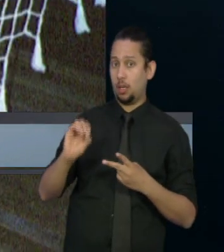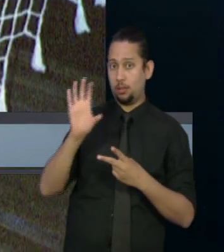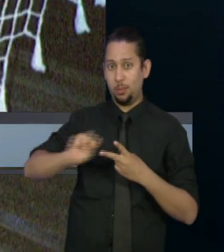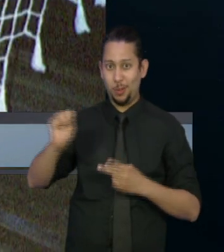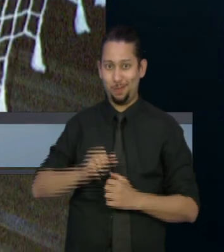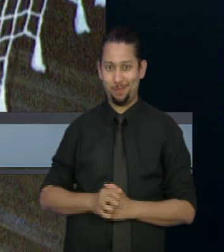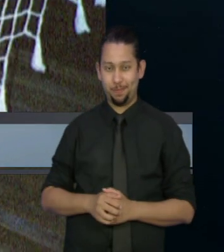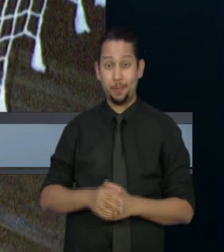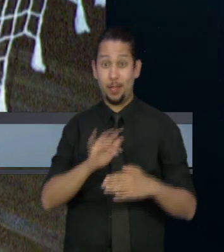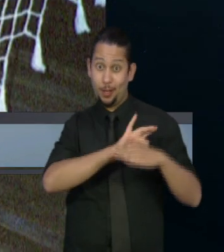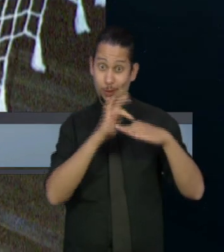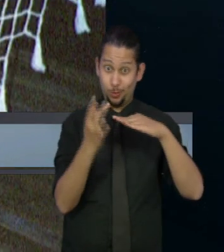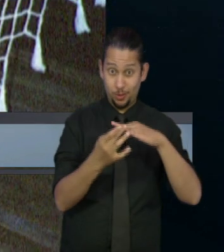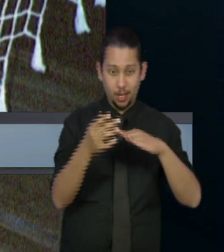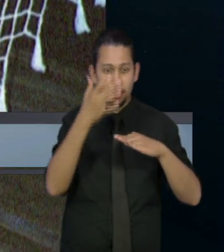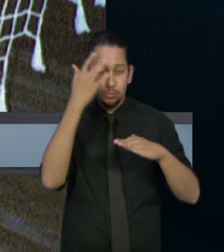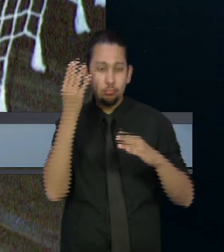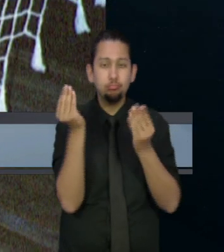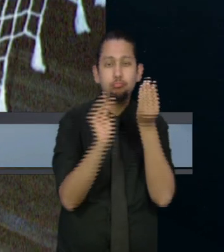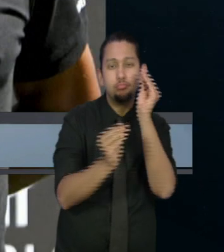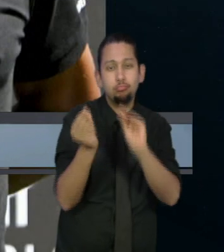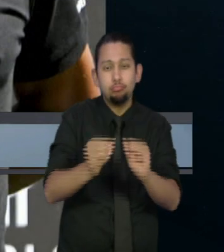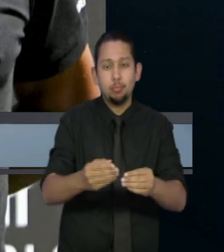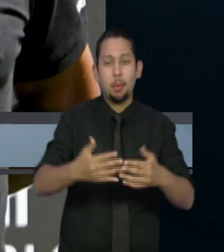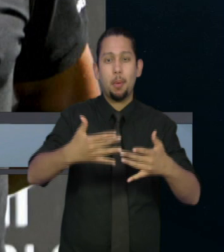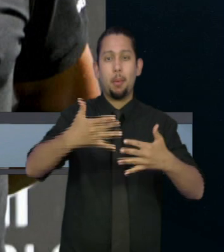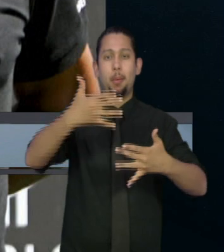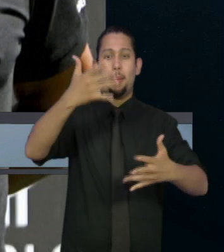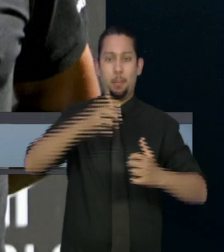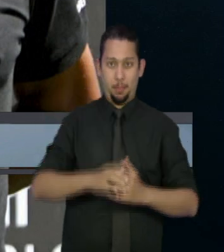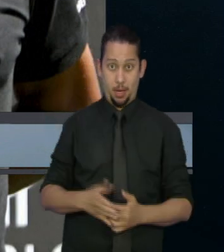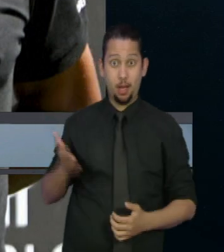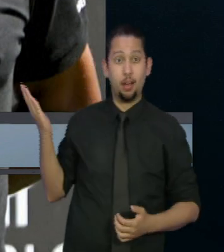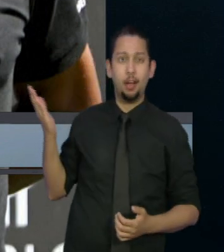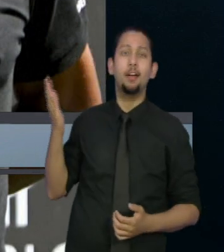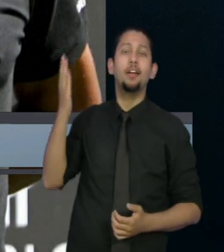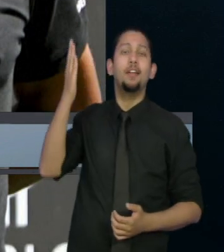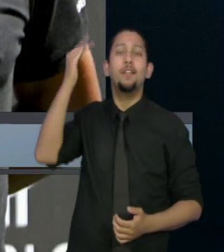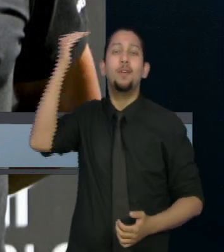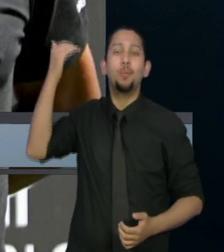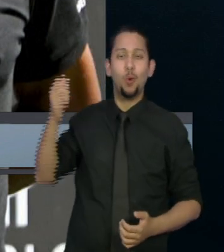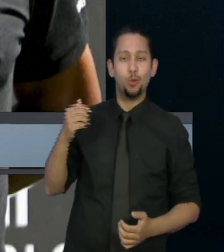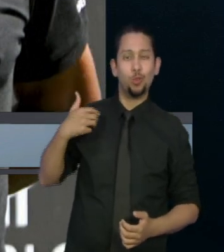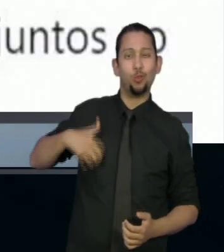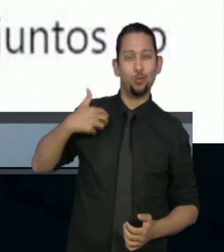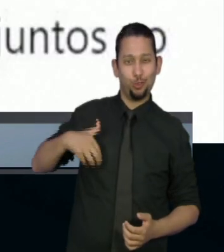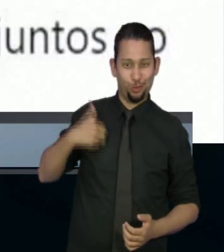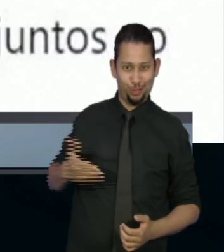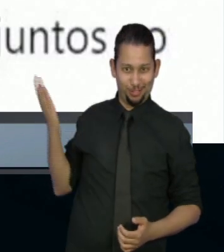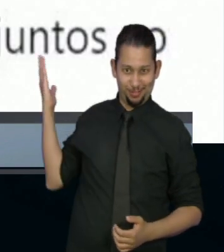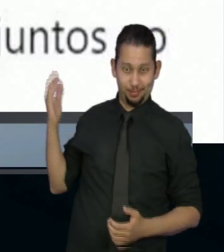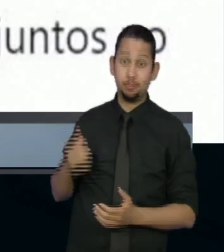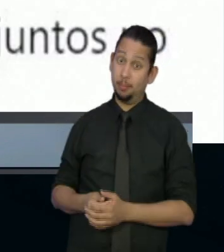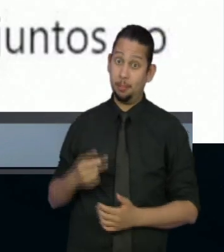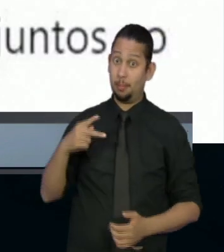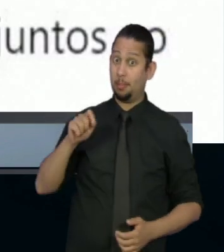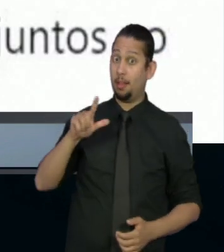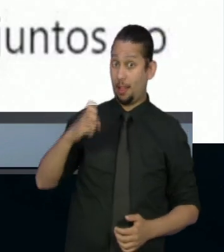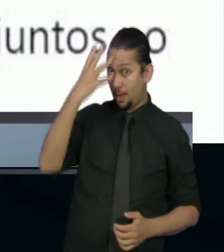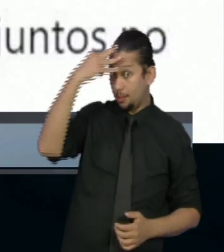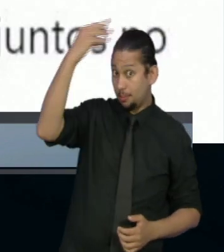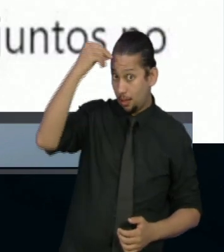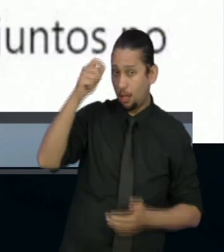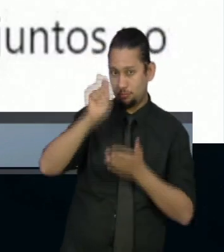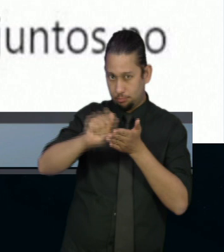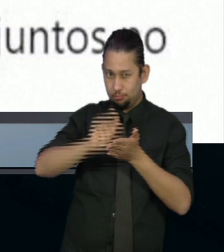redes sociais, são inúmeras as homenagens. A LDS, como é chamado carinhosamente pelos argentinos. O rei Pelé escreveu